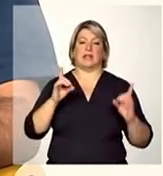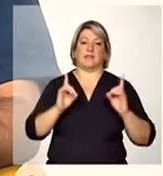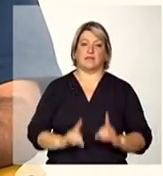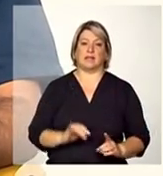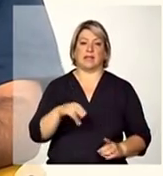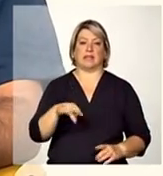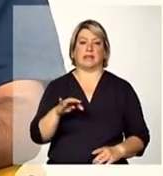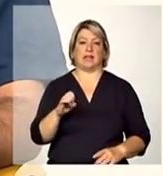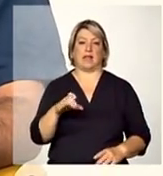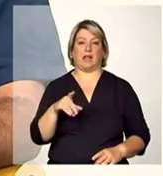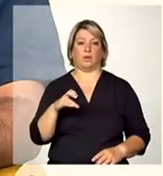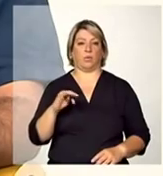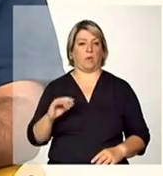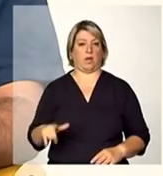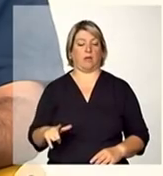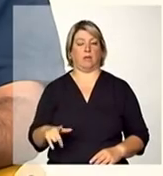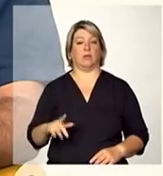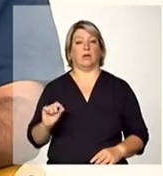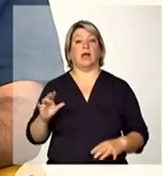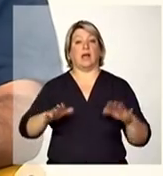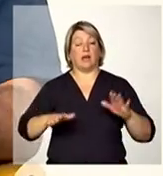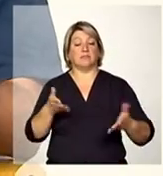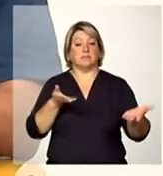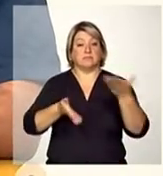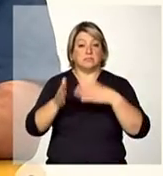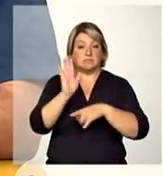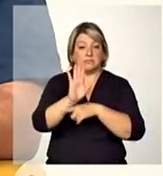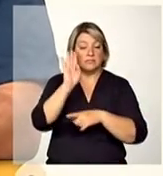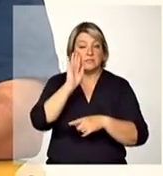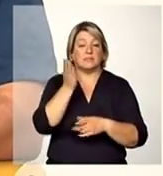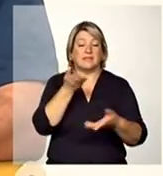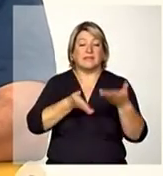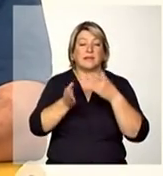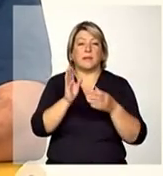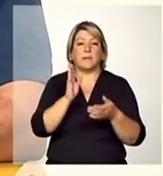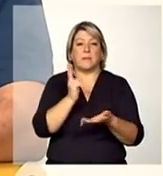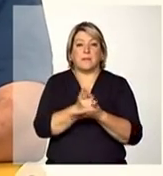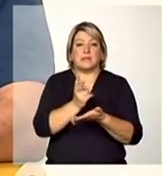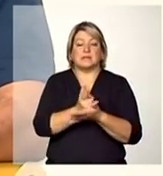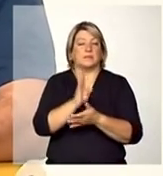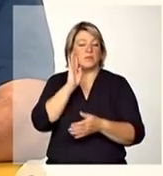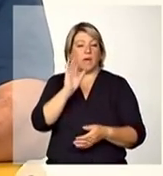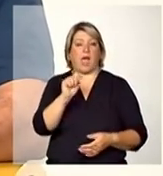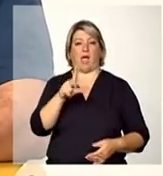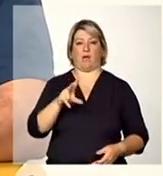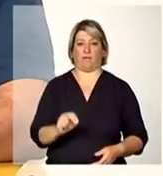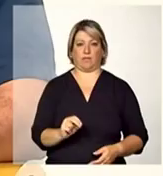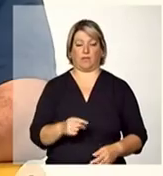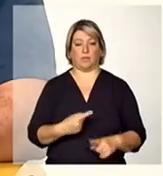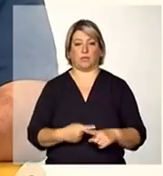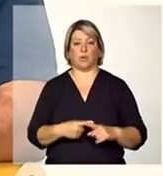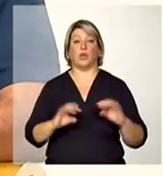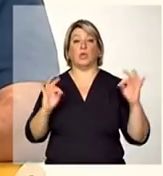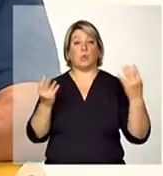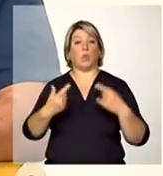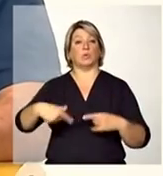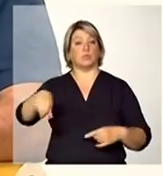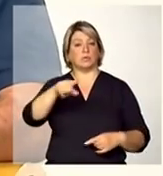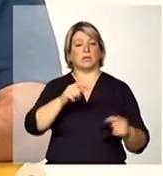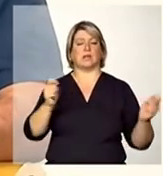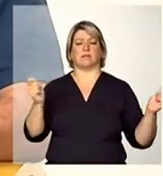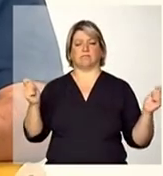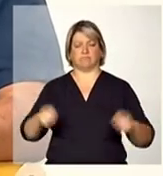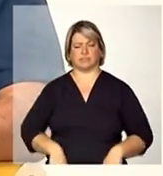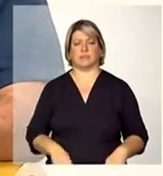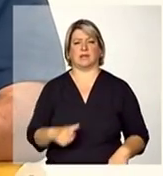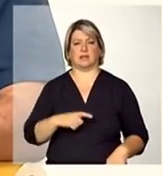diferenciado para chegar no mesmo fim eu acho que é essa e sempre partindo para o suposto que todos eles são aptos a tudo